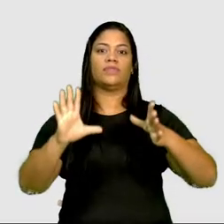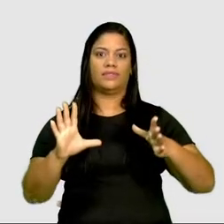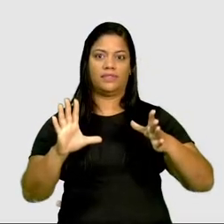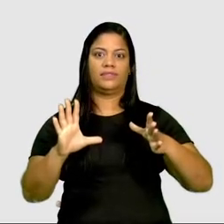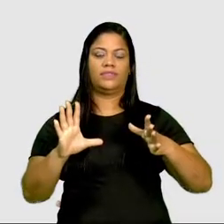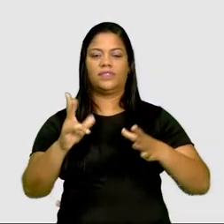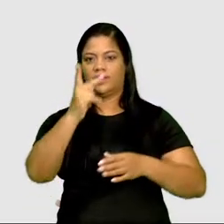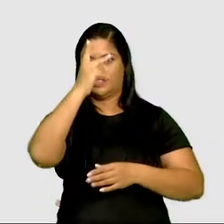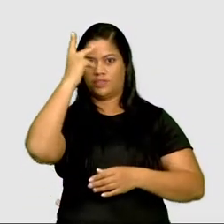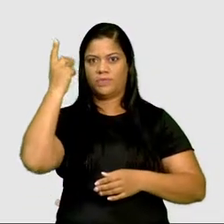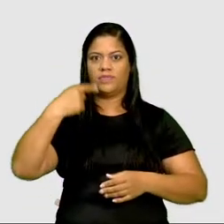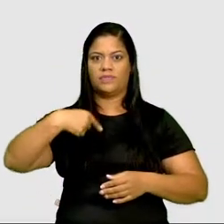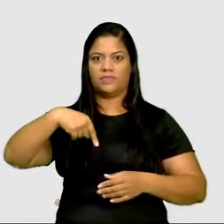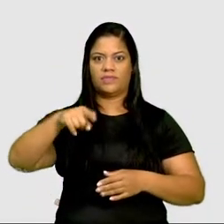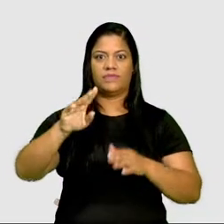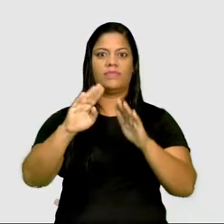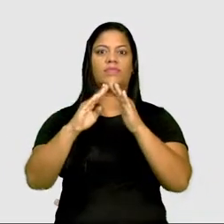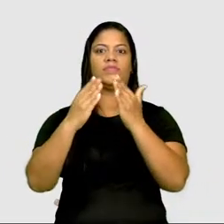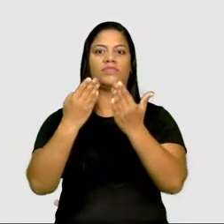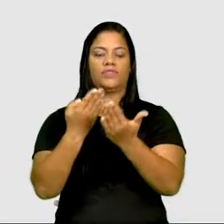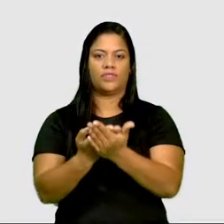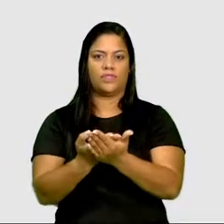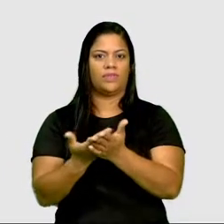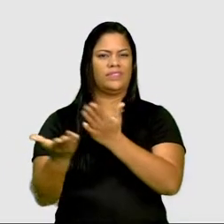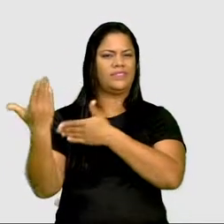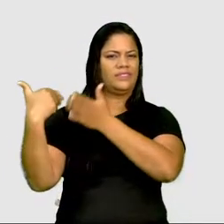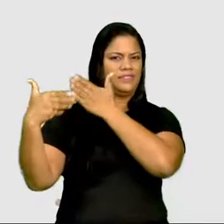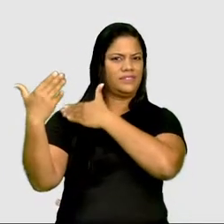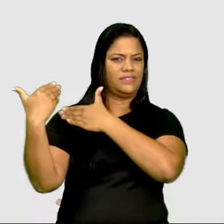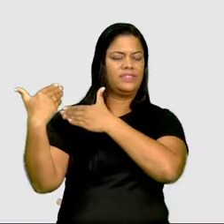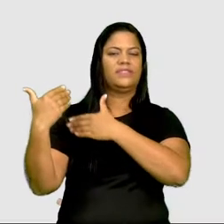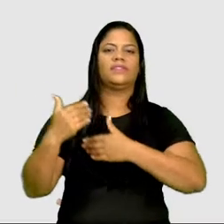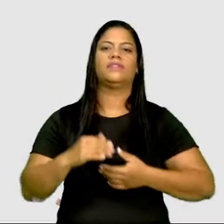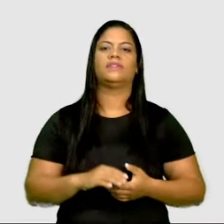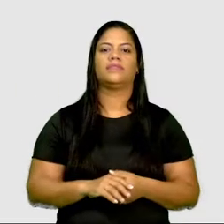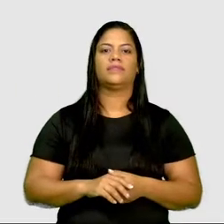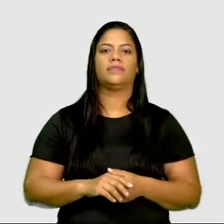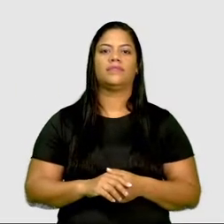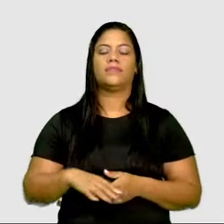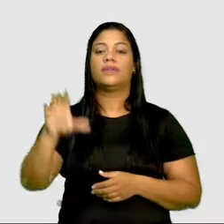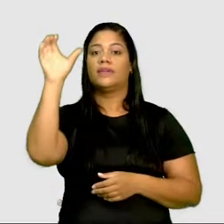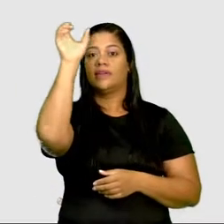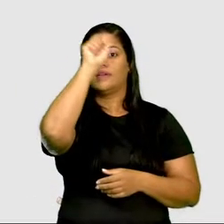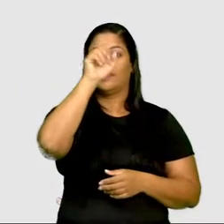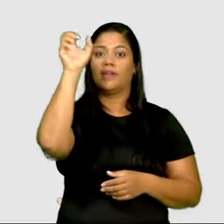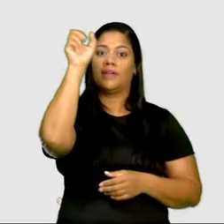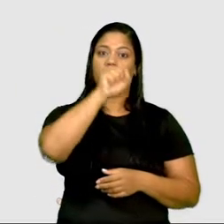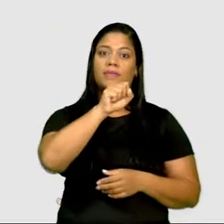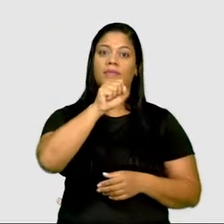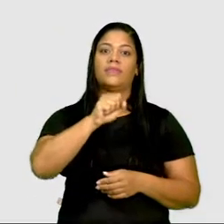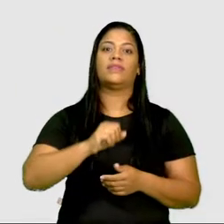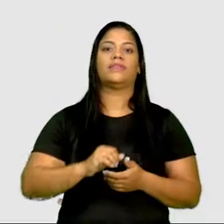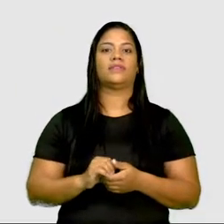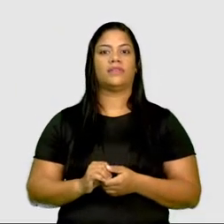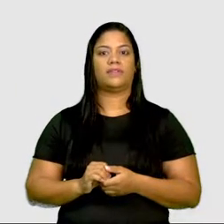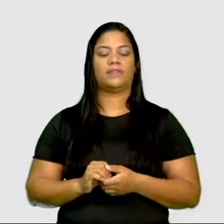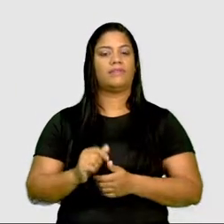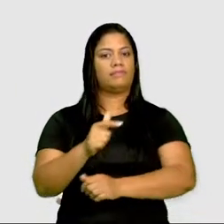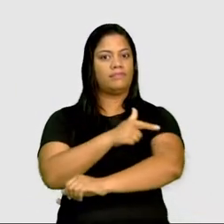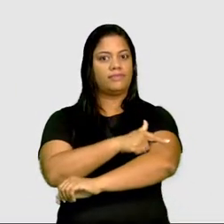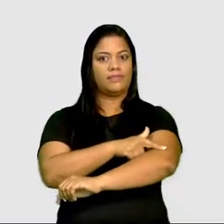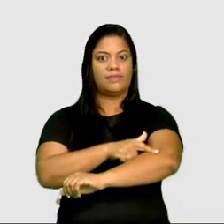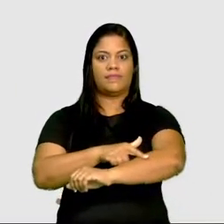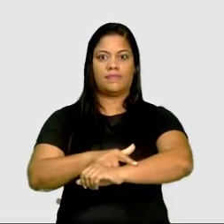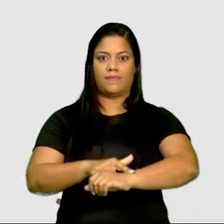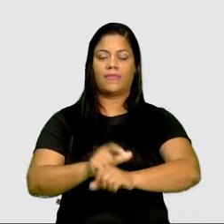iam para a escola, antigamente, para aprender a se comportar